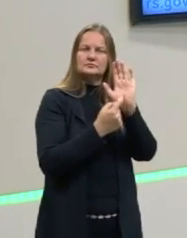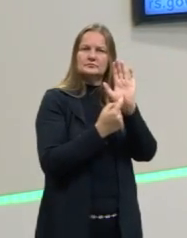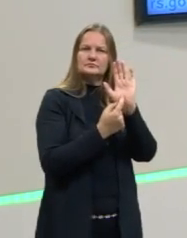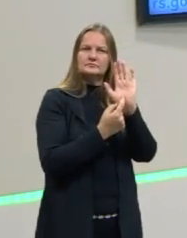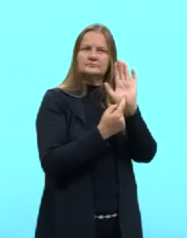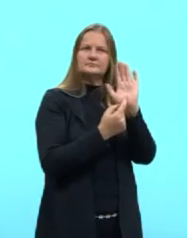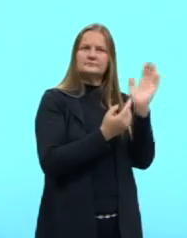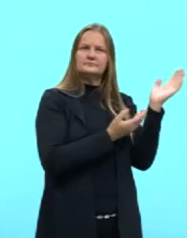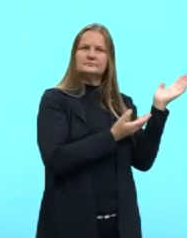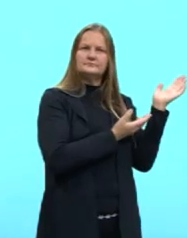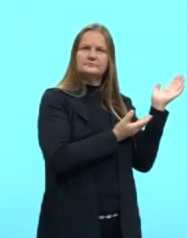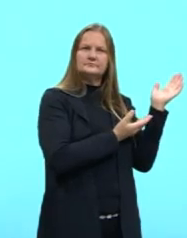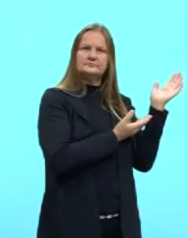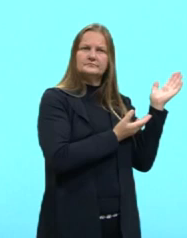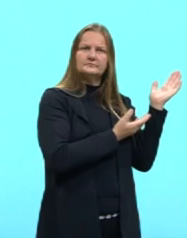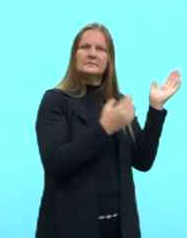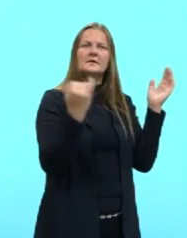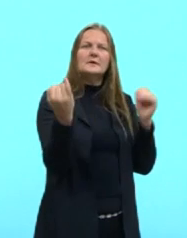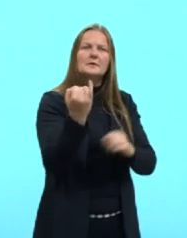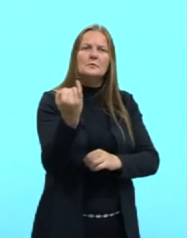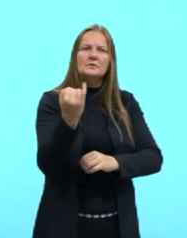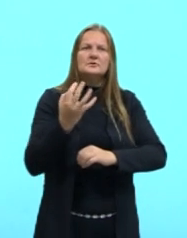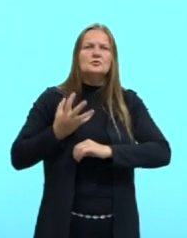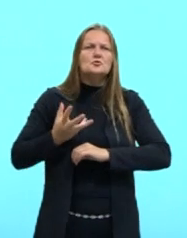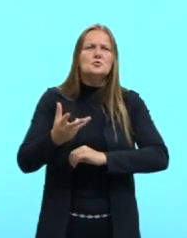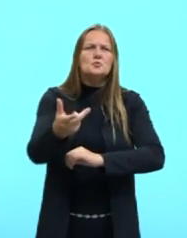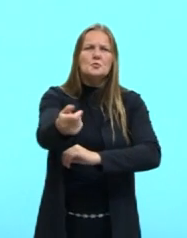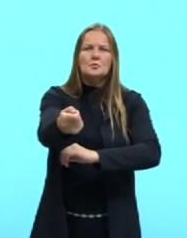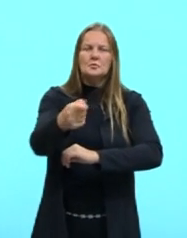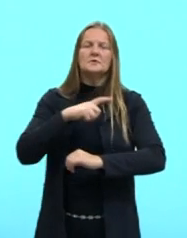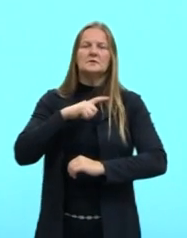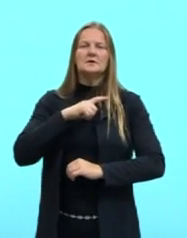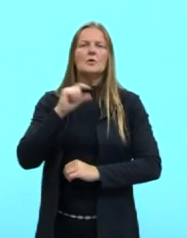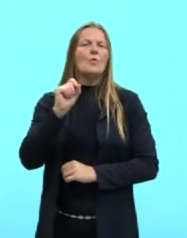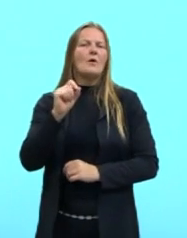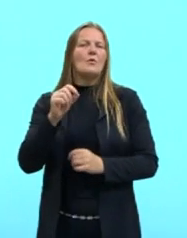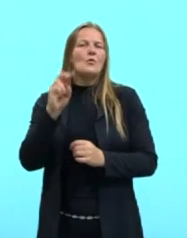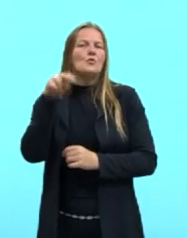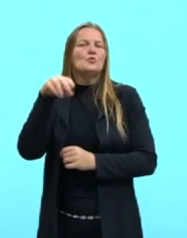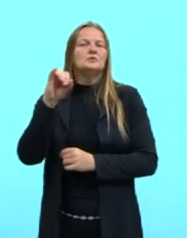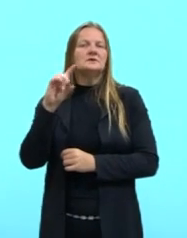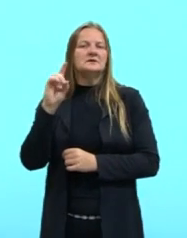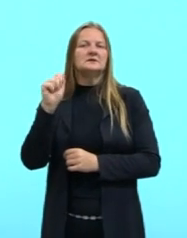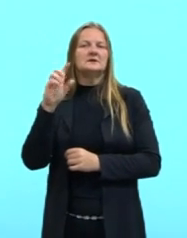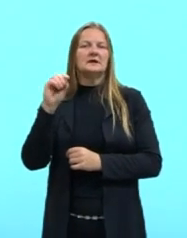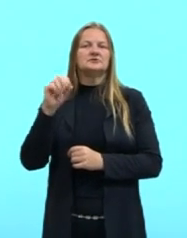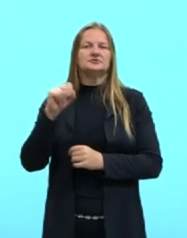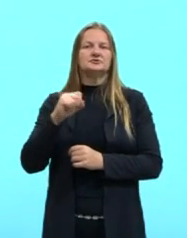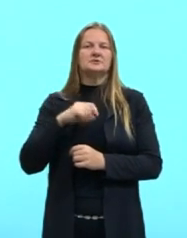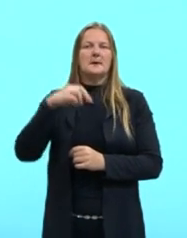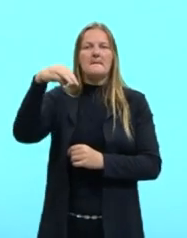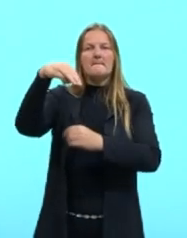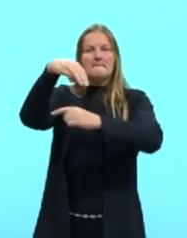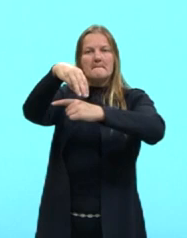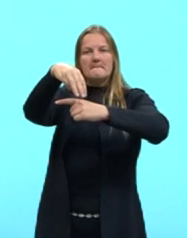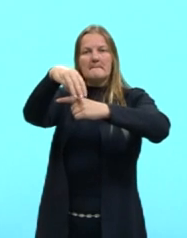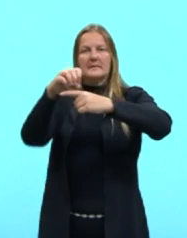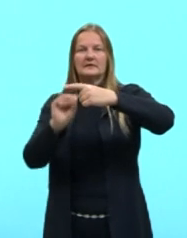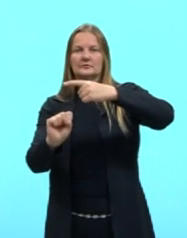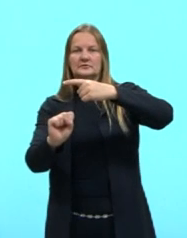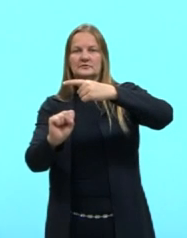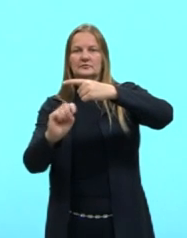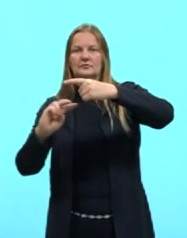gente falou. Importante, a aceleração. A unidade de medida de aceleração é metro por segundo